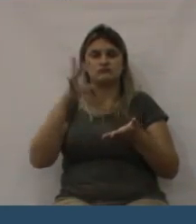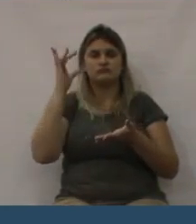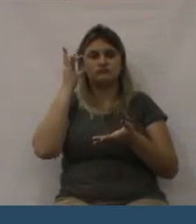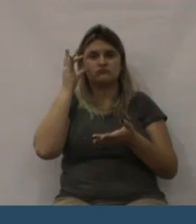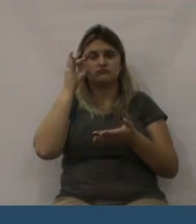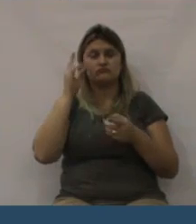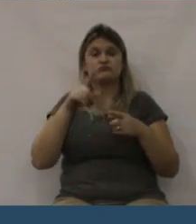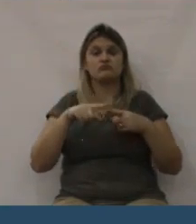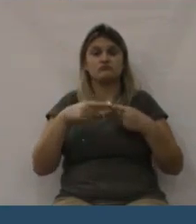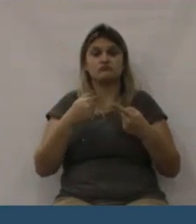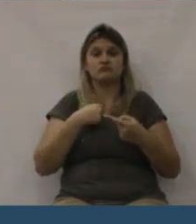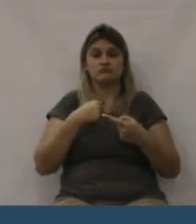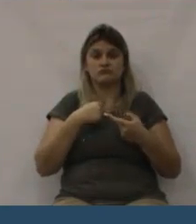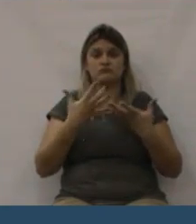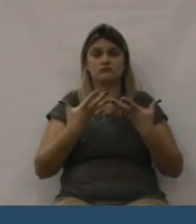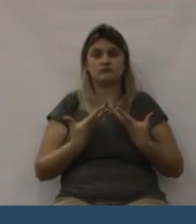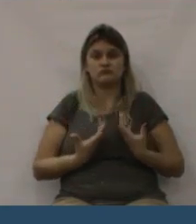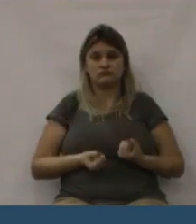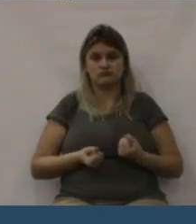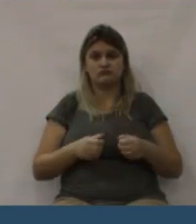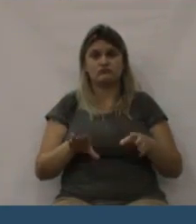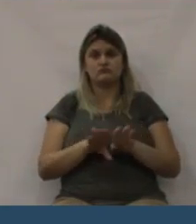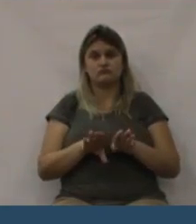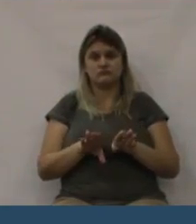eu acho que não vai.